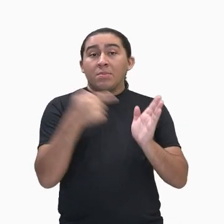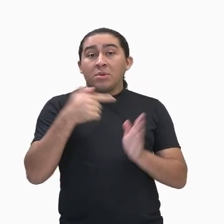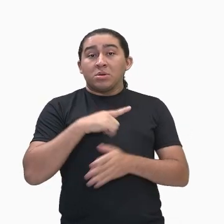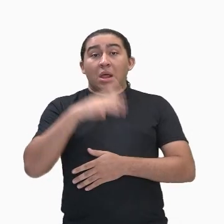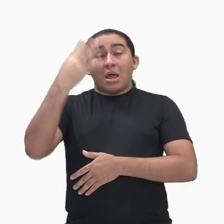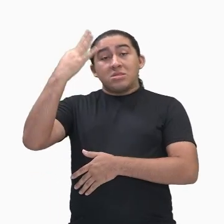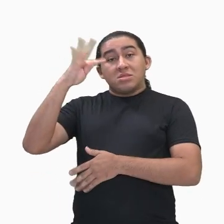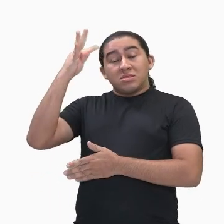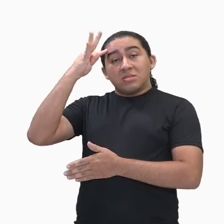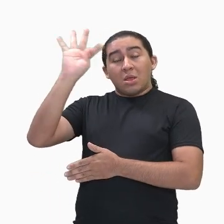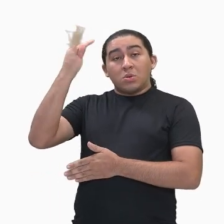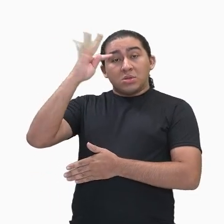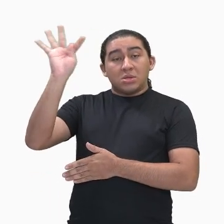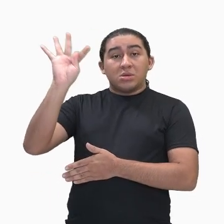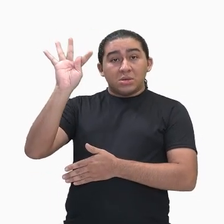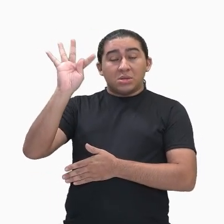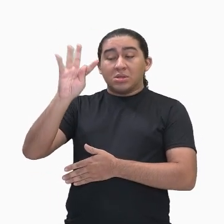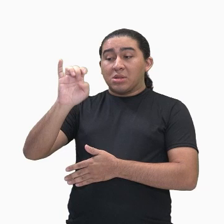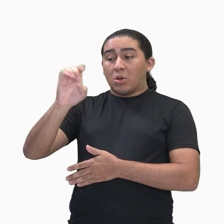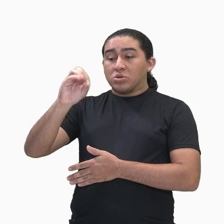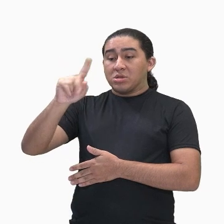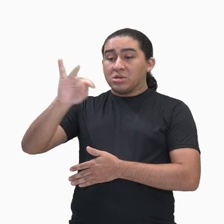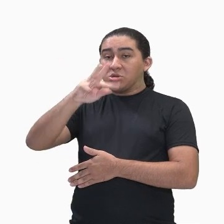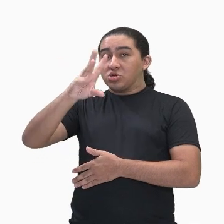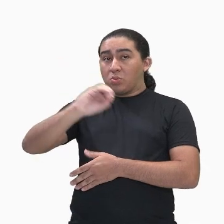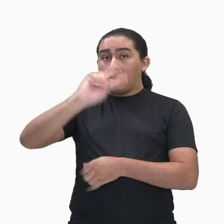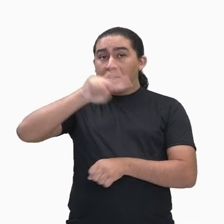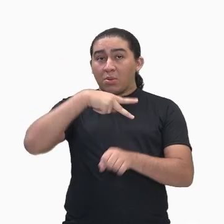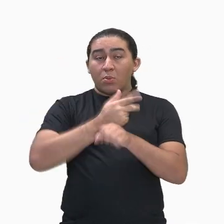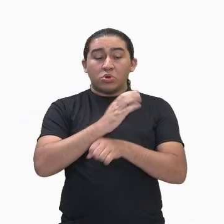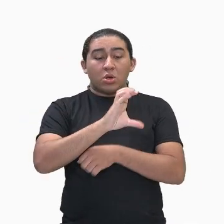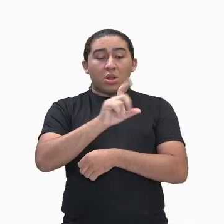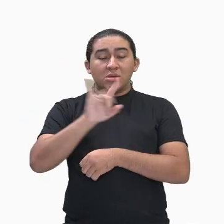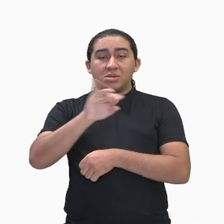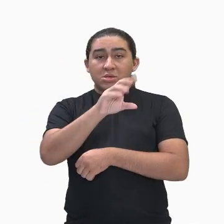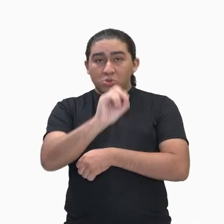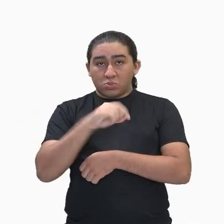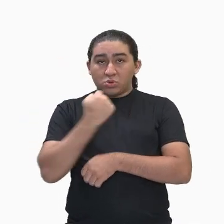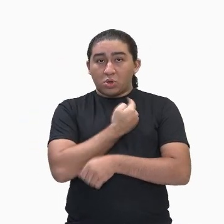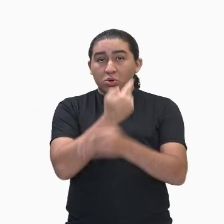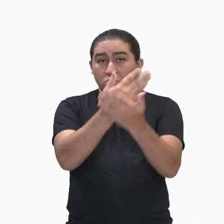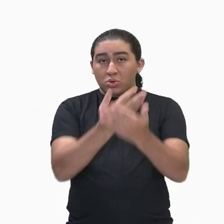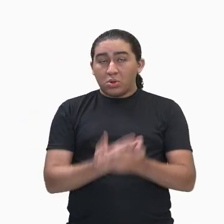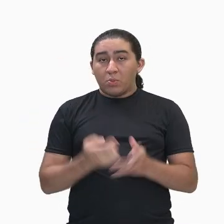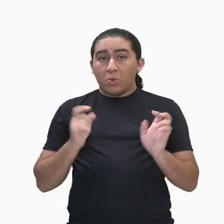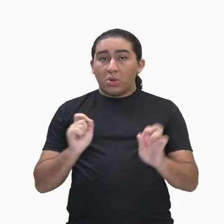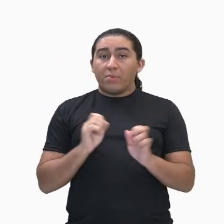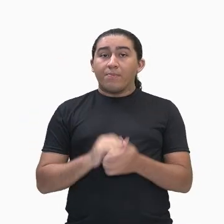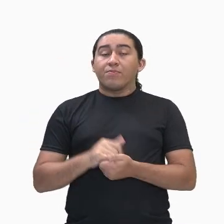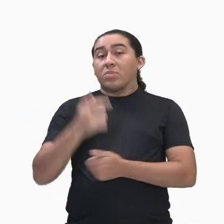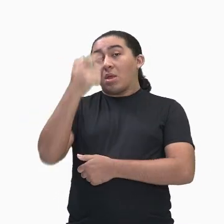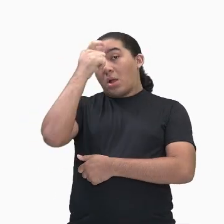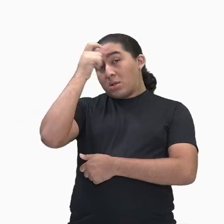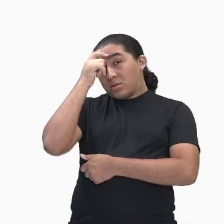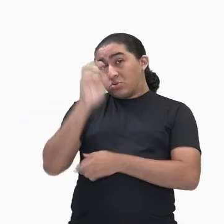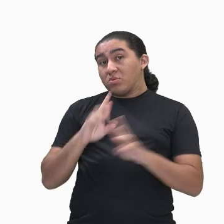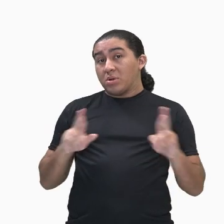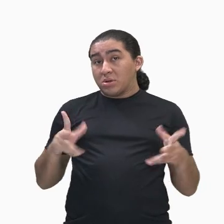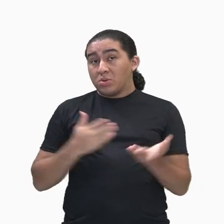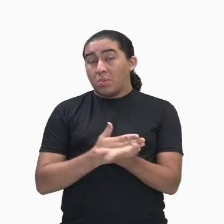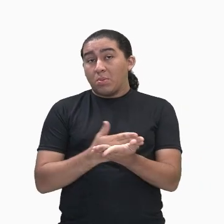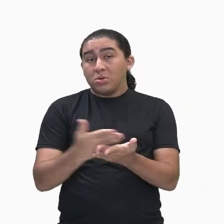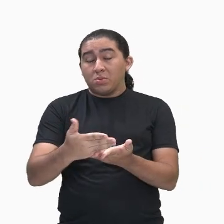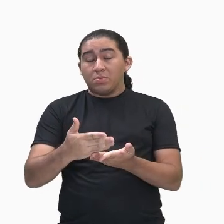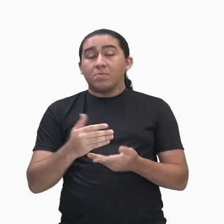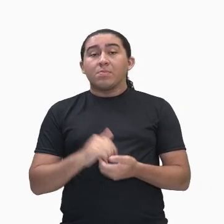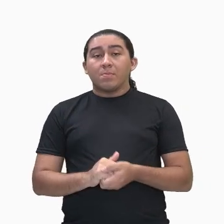Deus centro de todas as coisas. Depois, com o classicismo, nós vimos que a razão tomou conta, né? O homem tinha